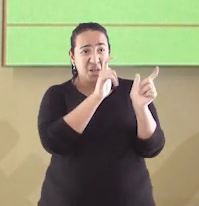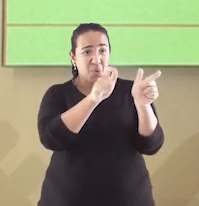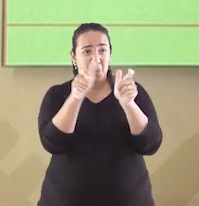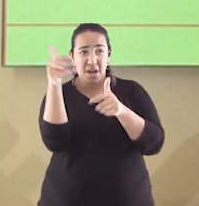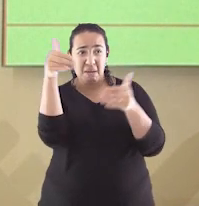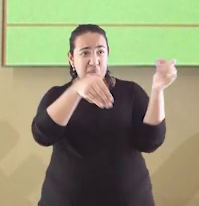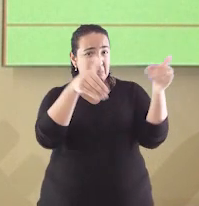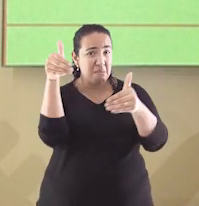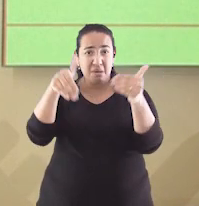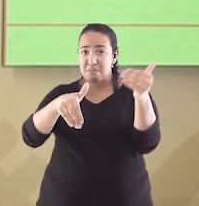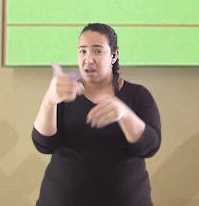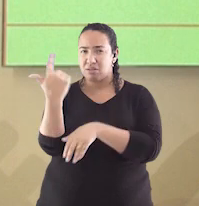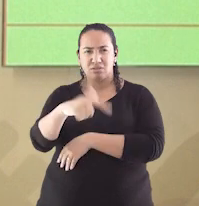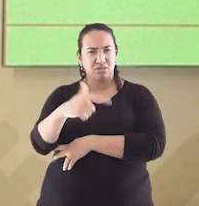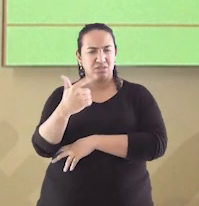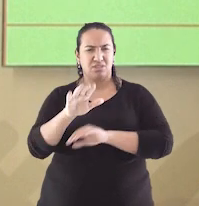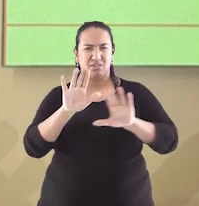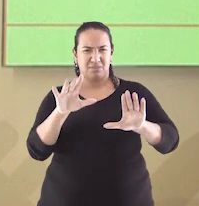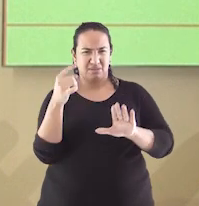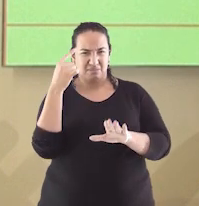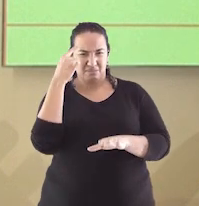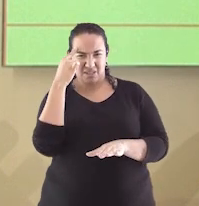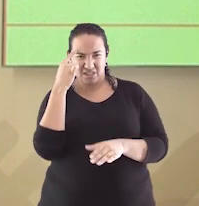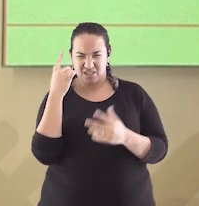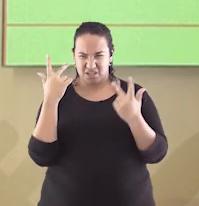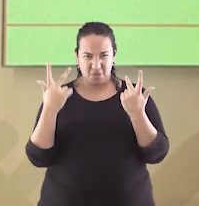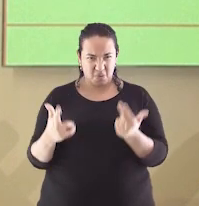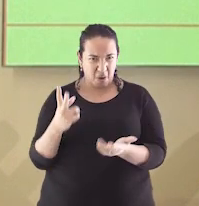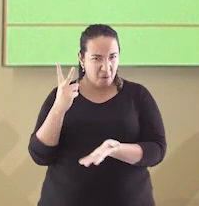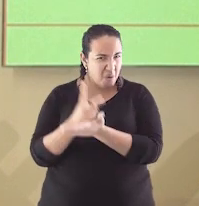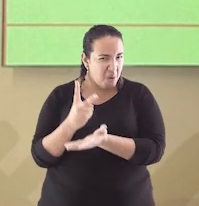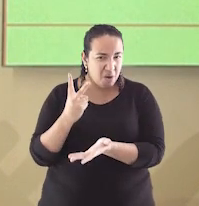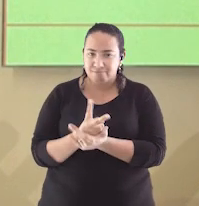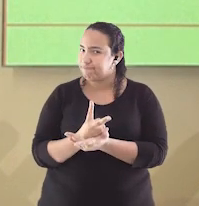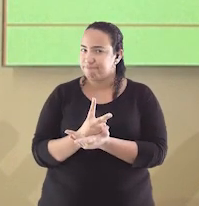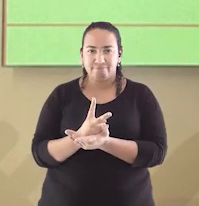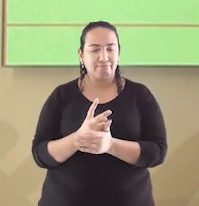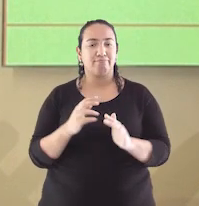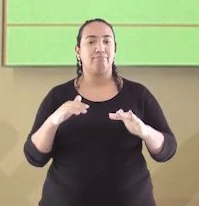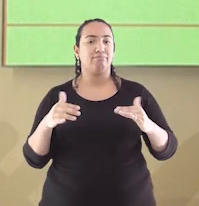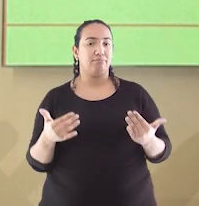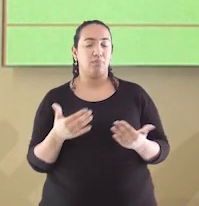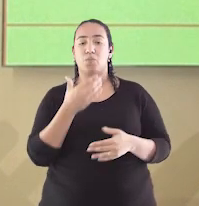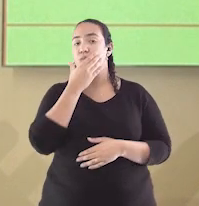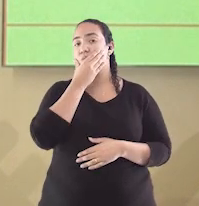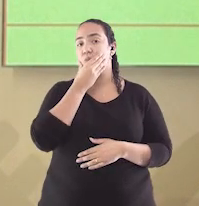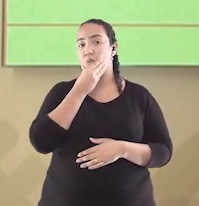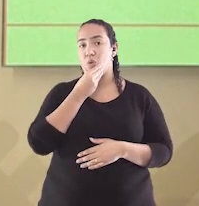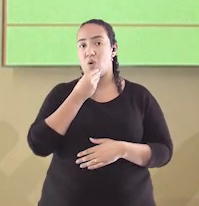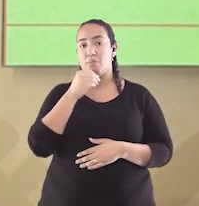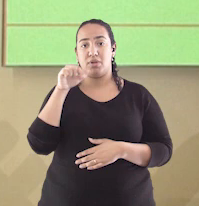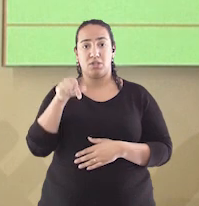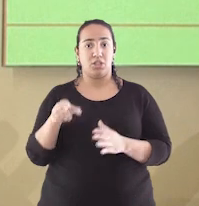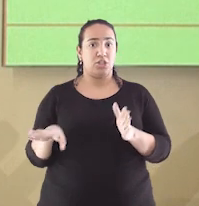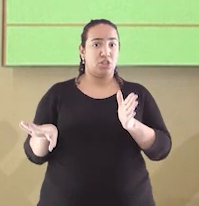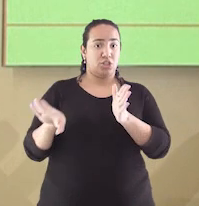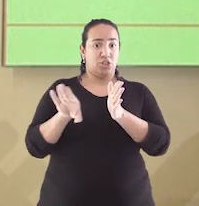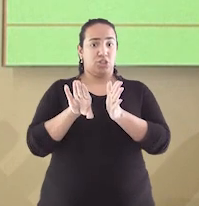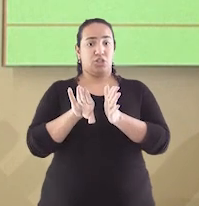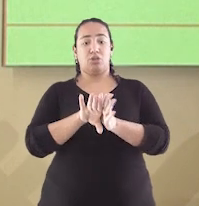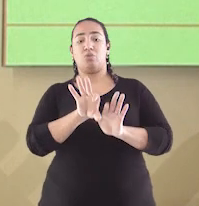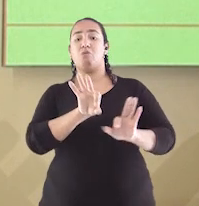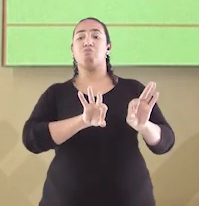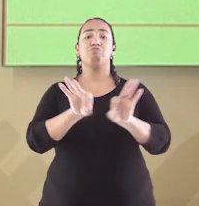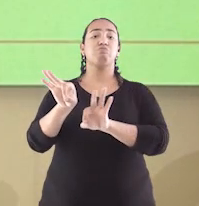frequentar. Mas não pensem vocês que as coisas continuaram assim, não. Dom João e a corte portuguesa trataram de agitar